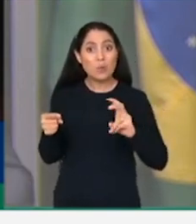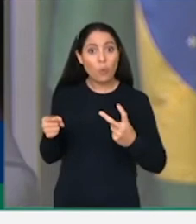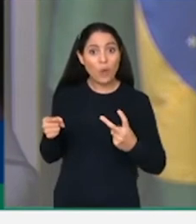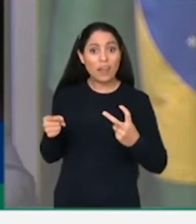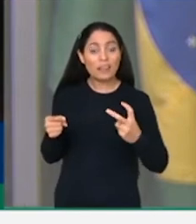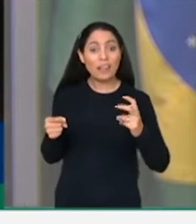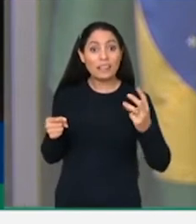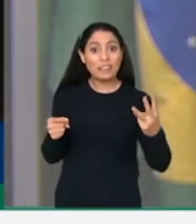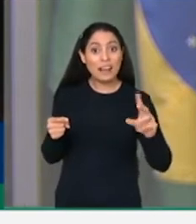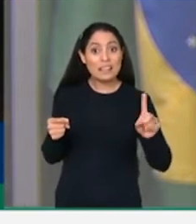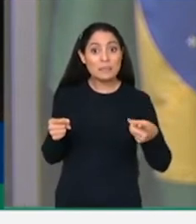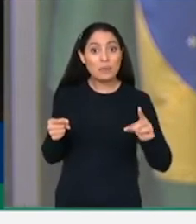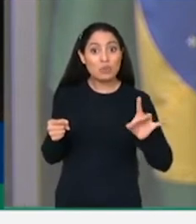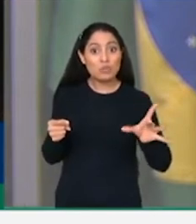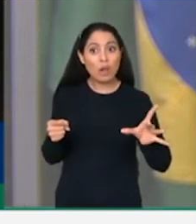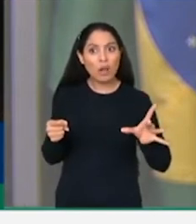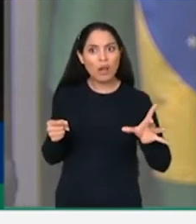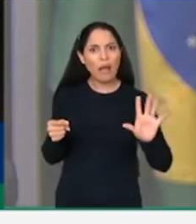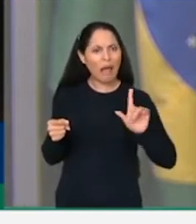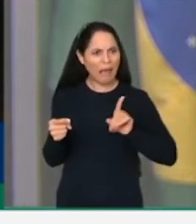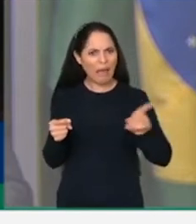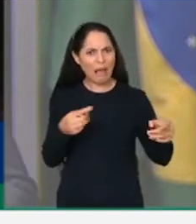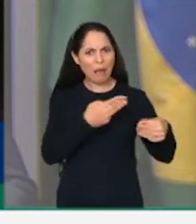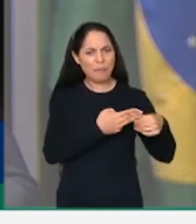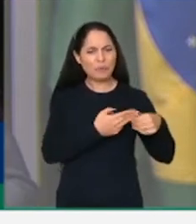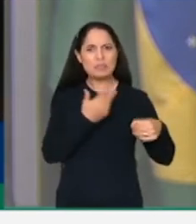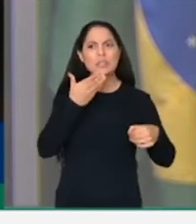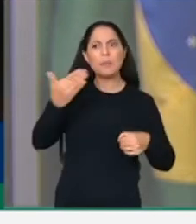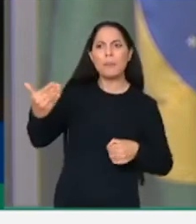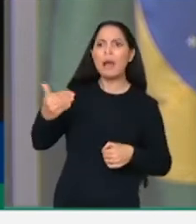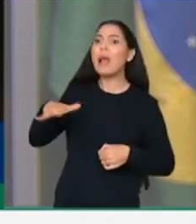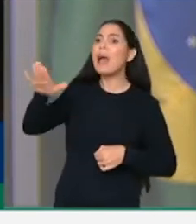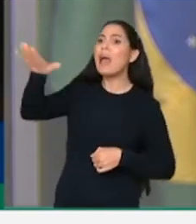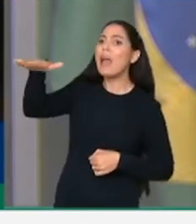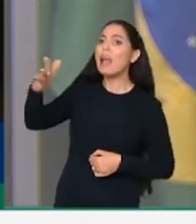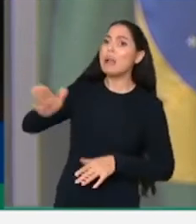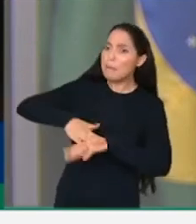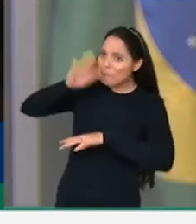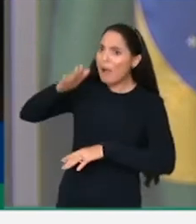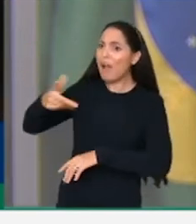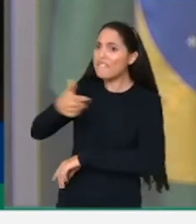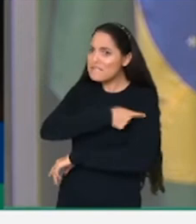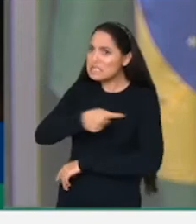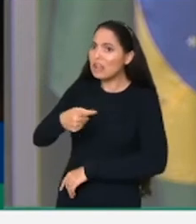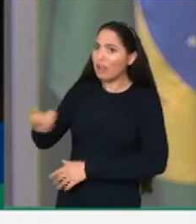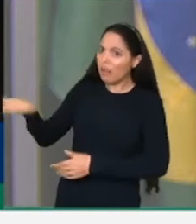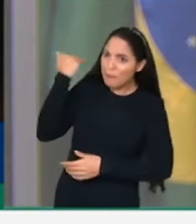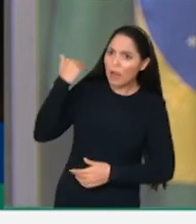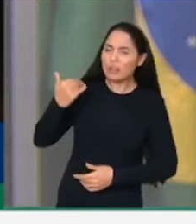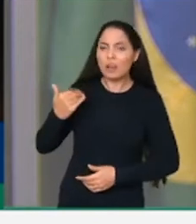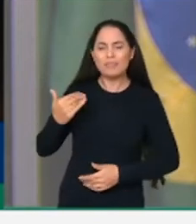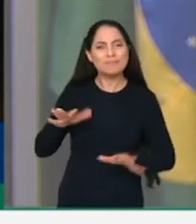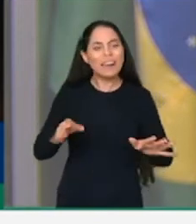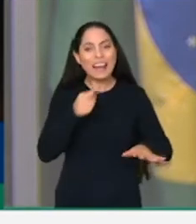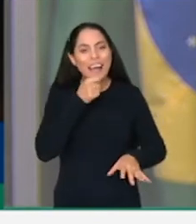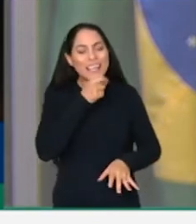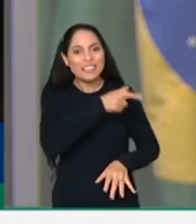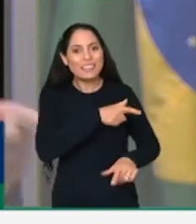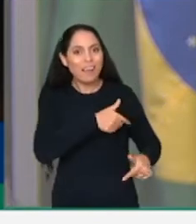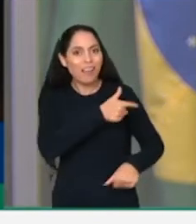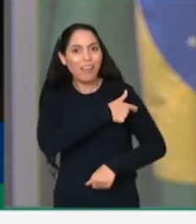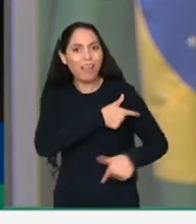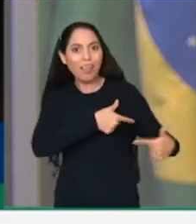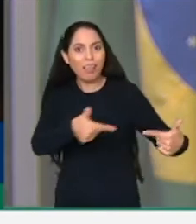aí, pedem mais vacina, mas não aplicaram nem as vacinas que foram disponibilizadas até agora. E isso não é só em Niterói,